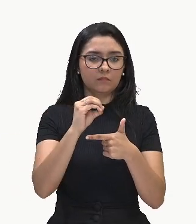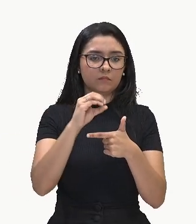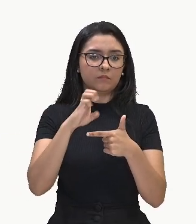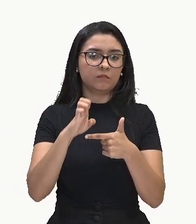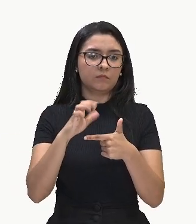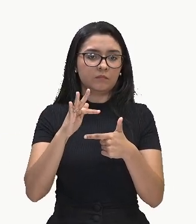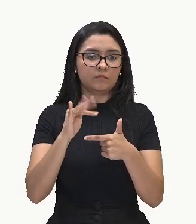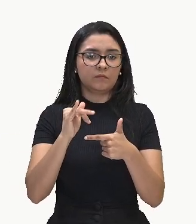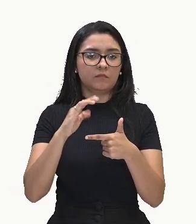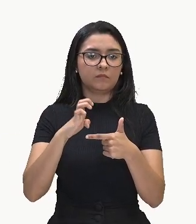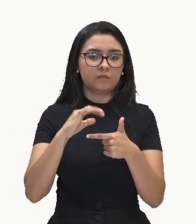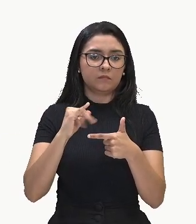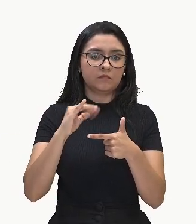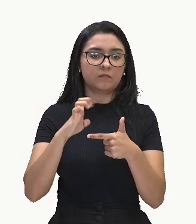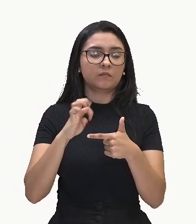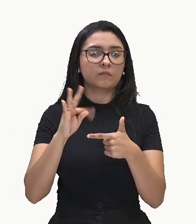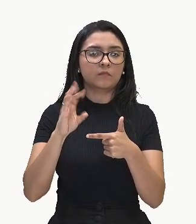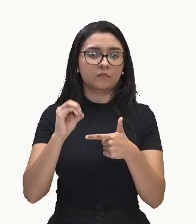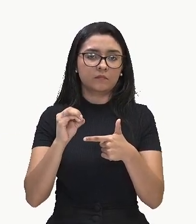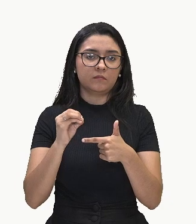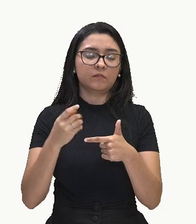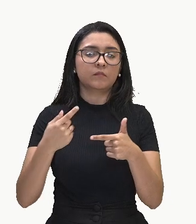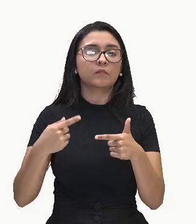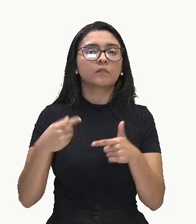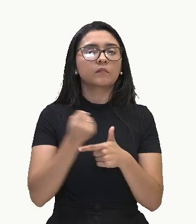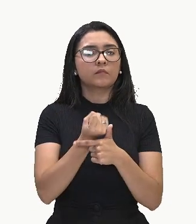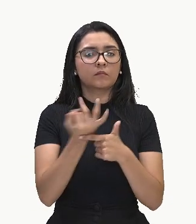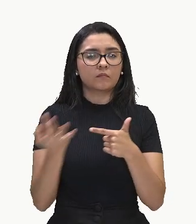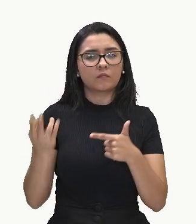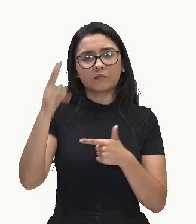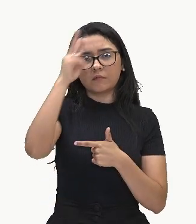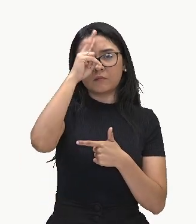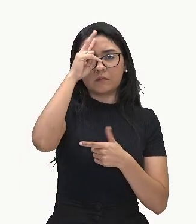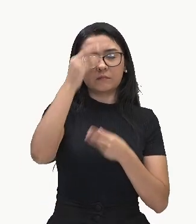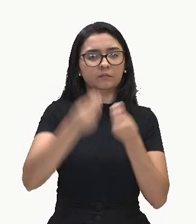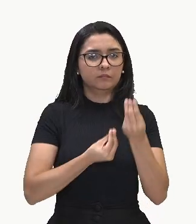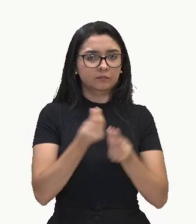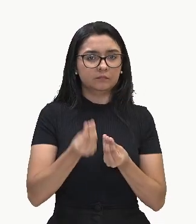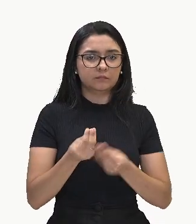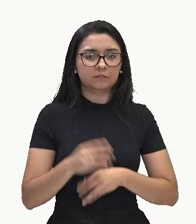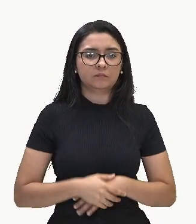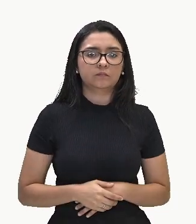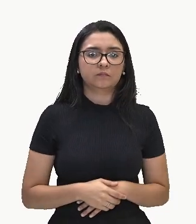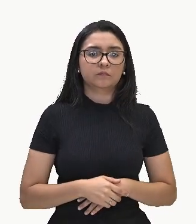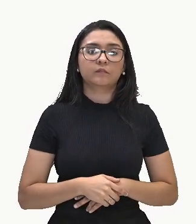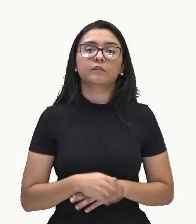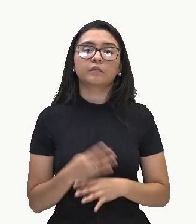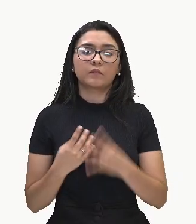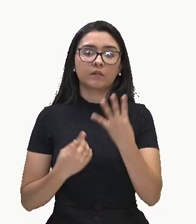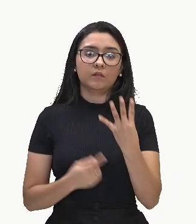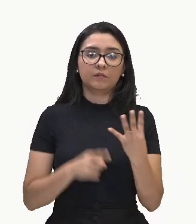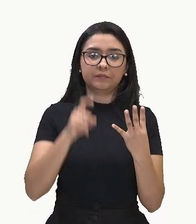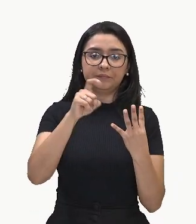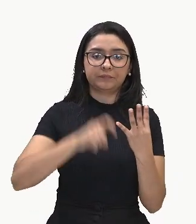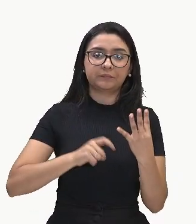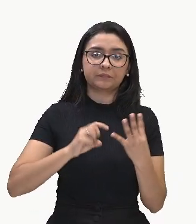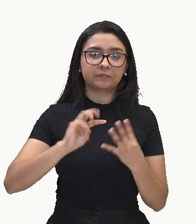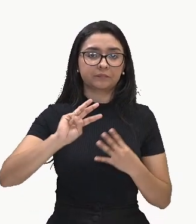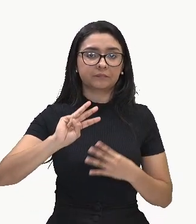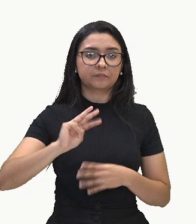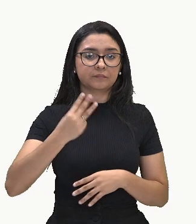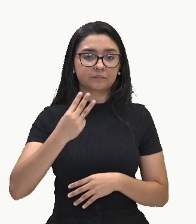do meu polinômio dividendo. Então, você lembra lá como é que era? Era 4X ao cubo